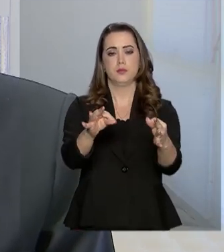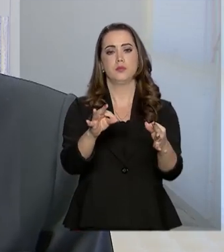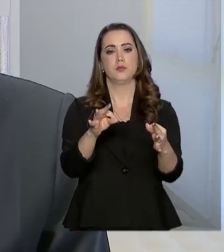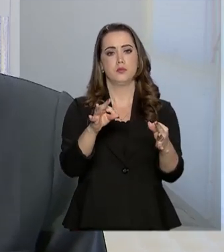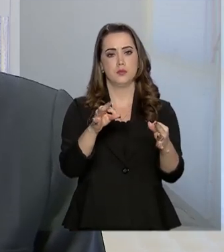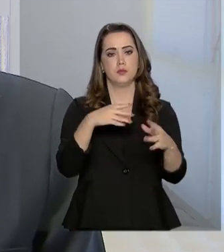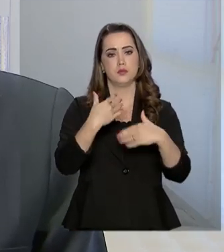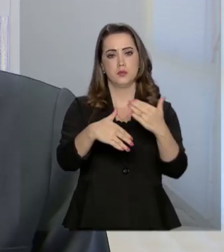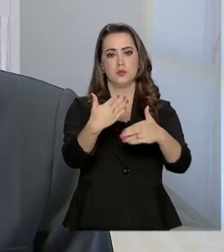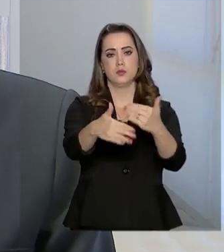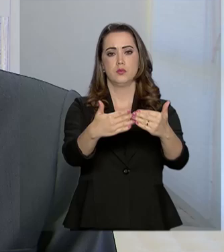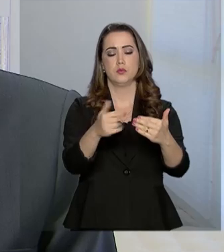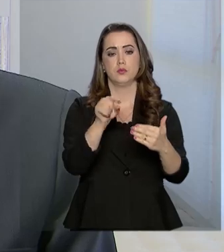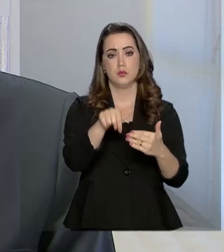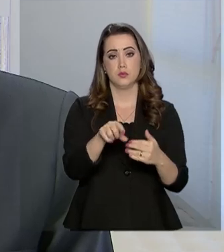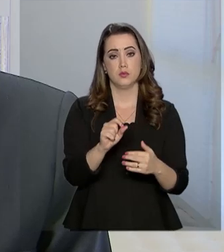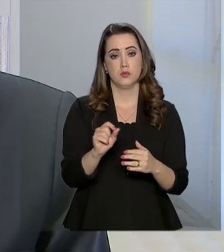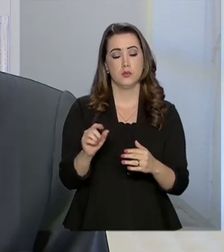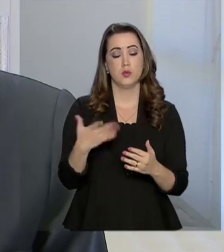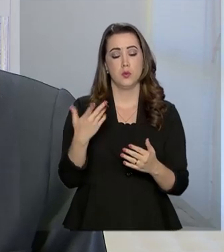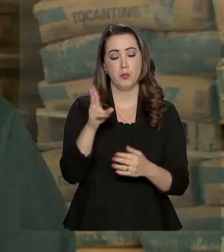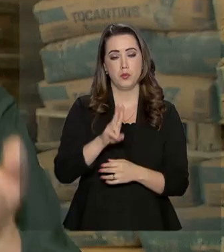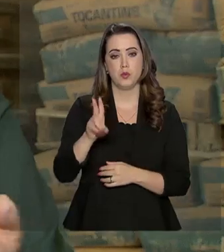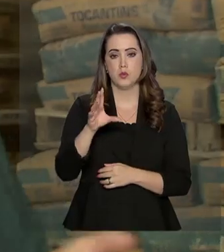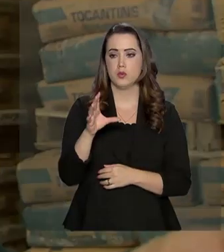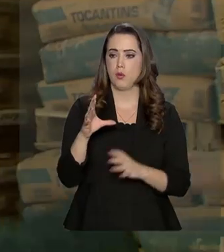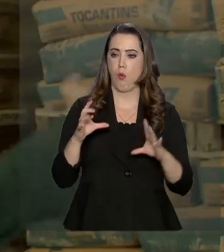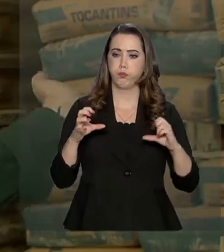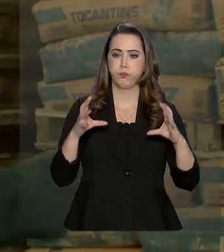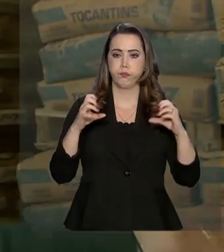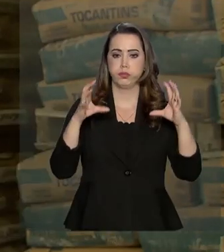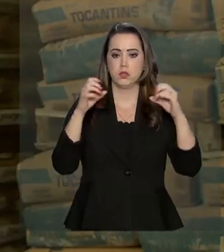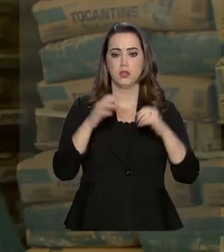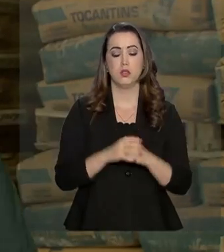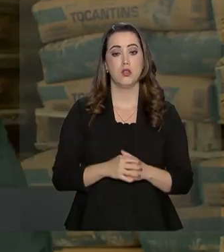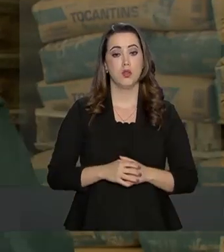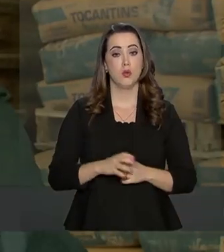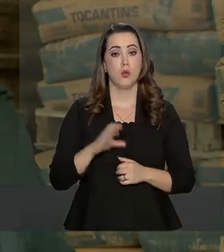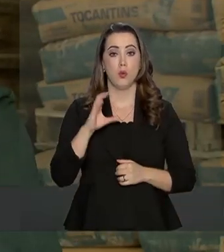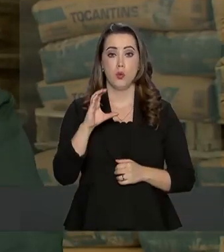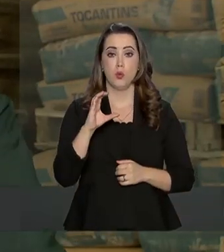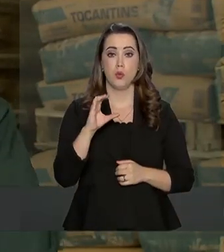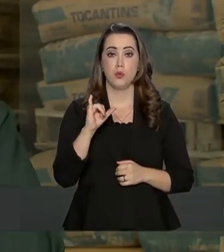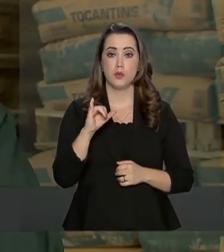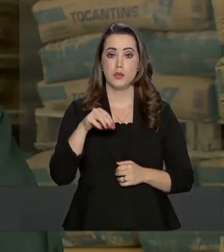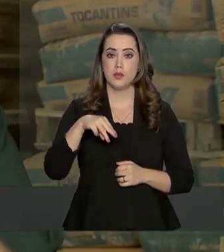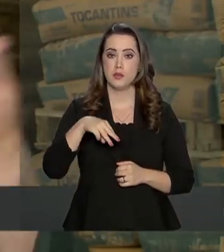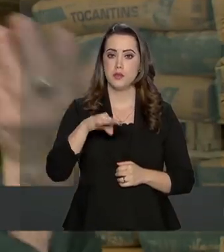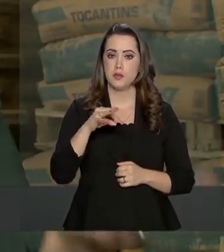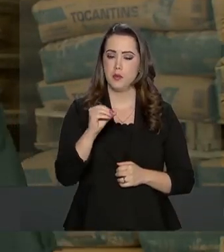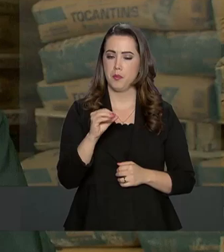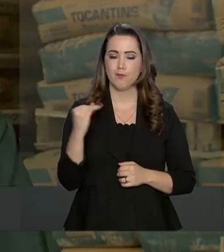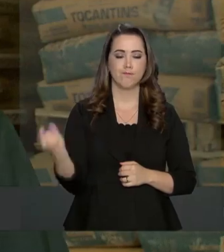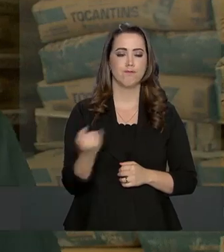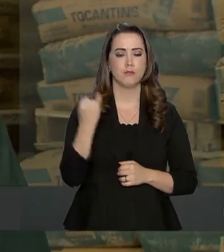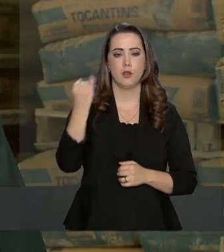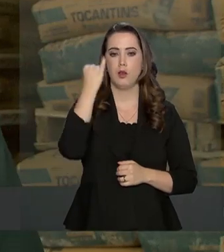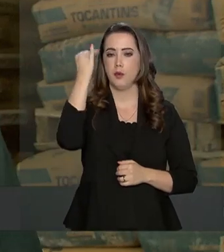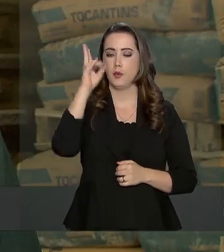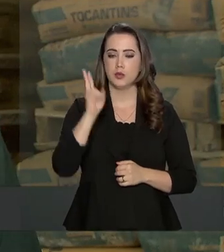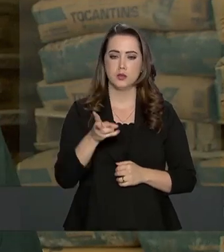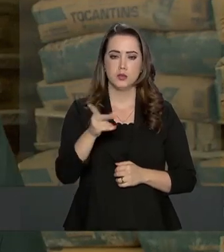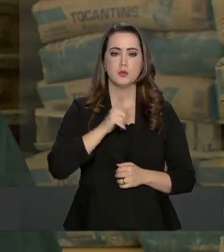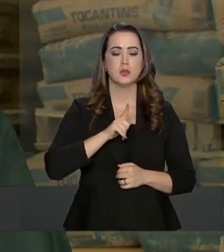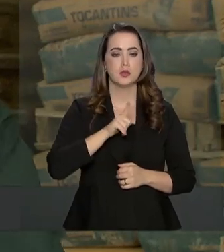que está sendo desenvolvida para a captura de carbono. O cimento é um produto primordial e insubstituível na